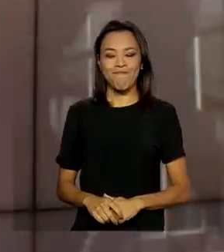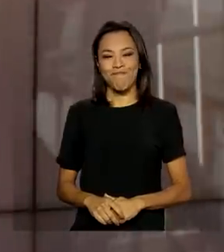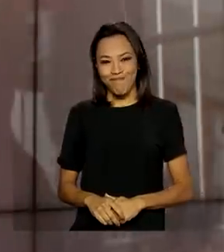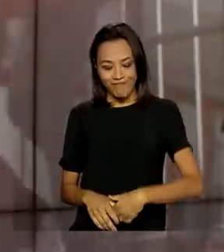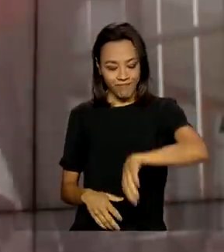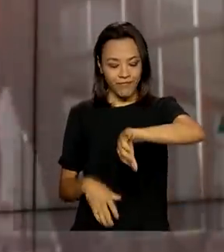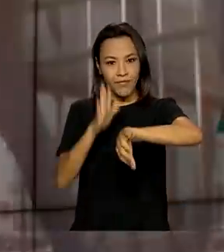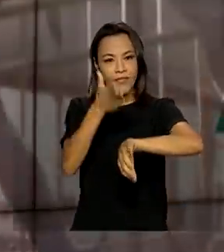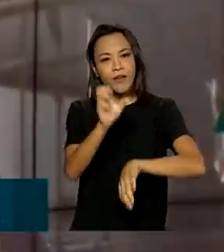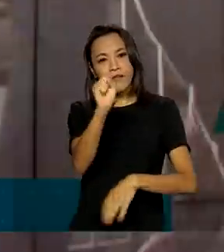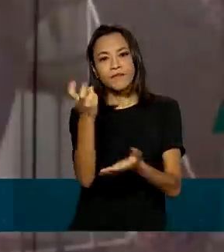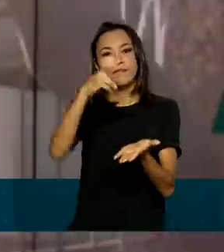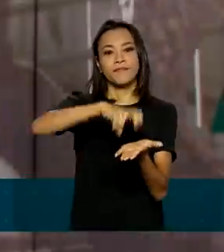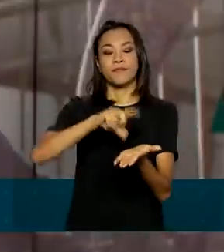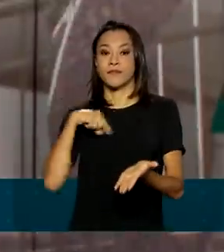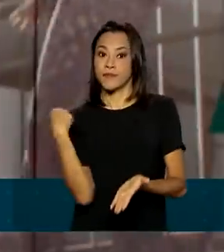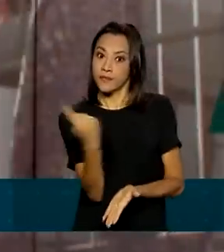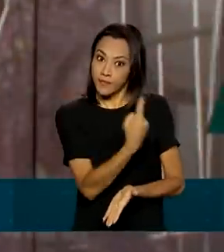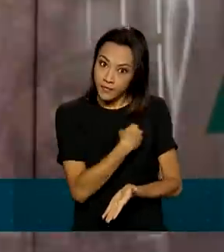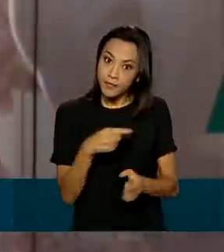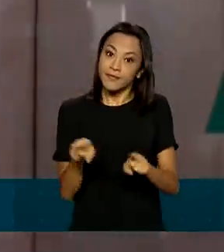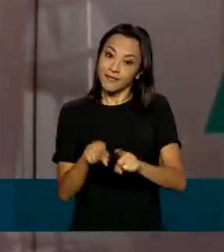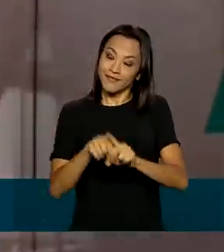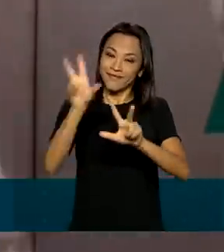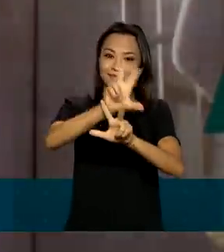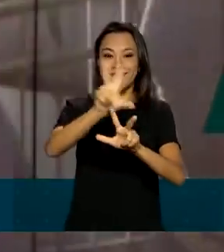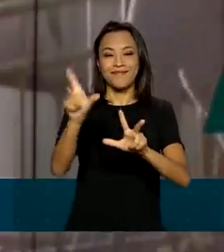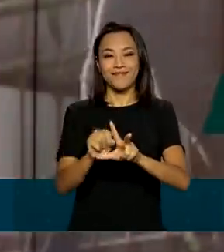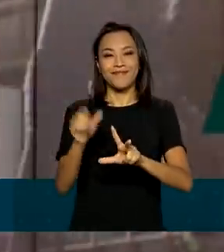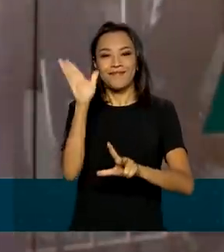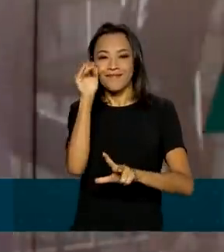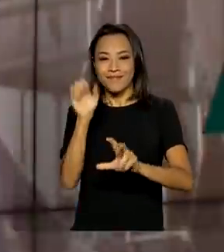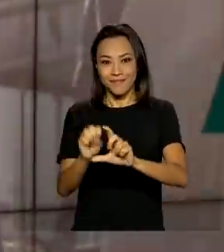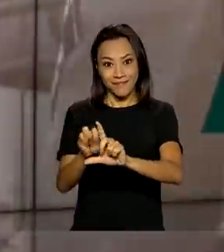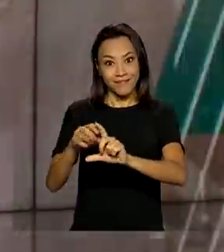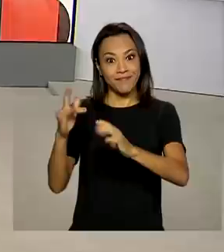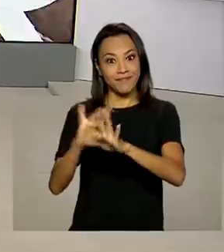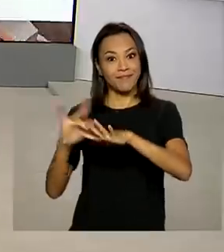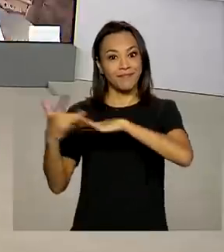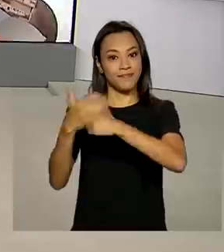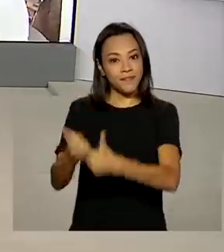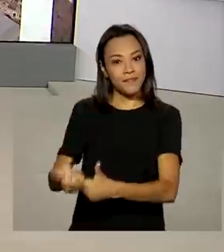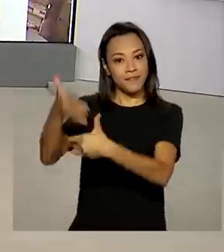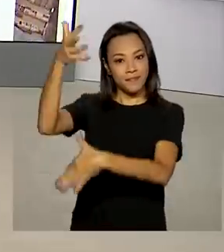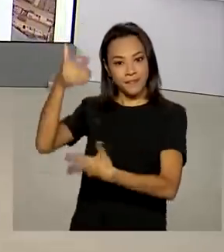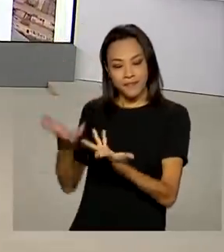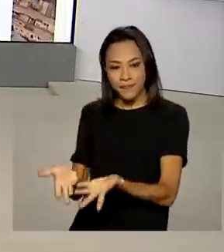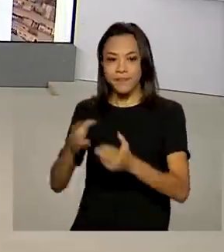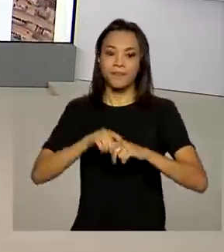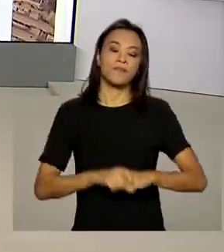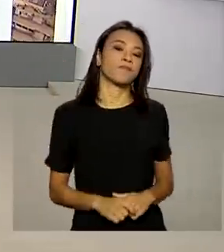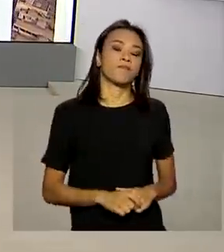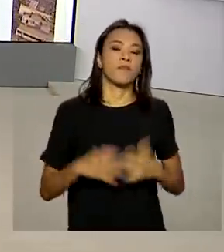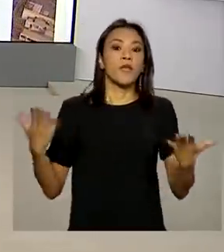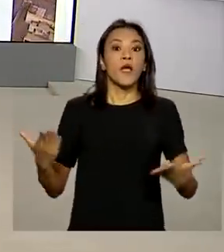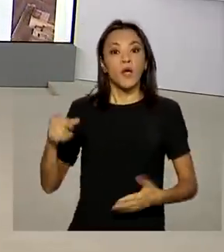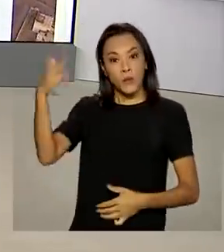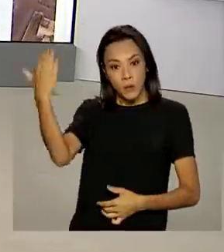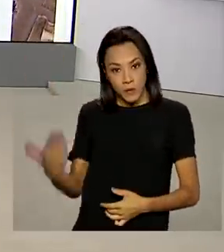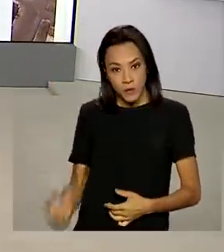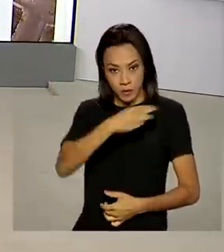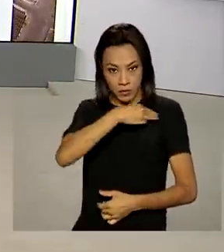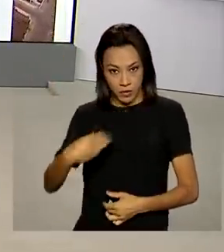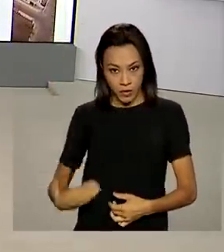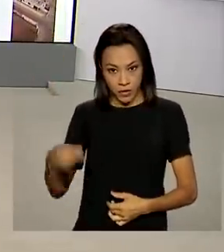Oito horas da manhã estamos ao vivo também pelas redes sociais. Os ministros do Meio Ambiente, da